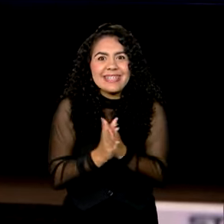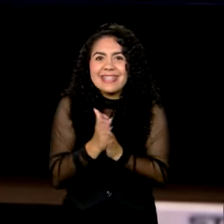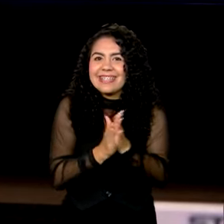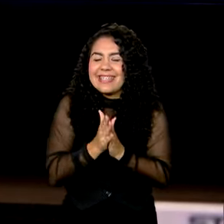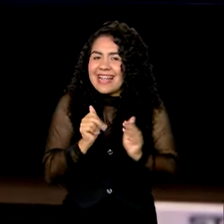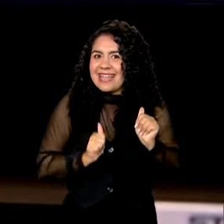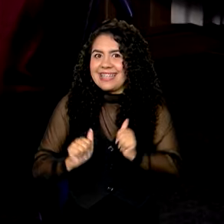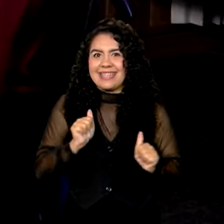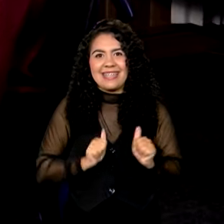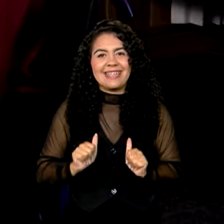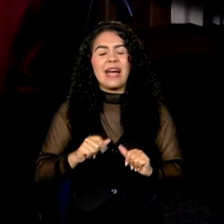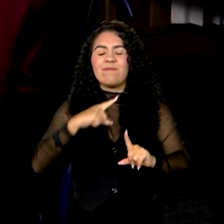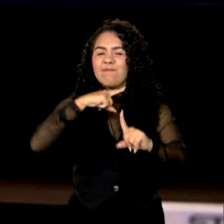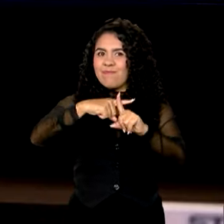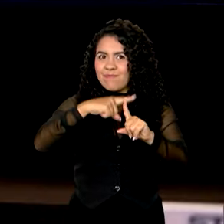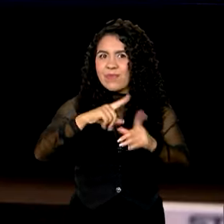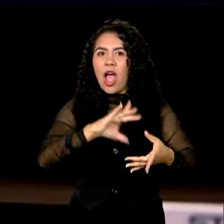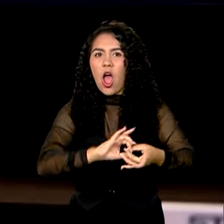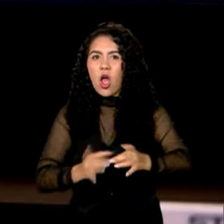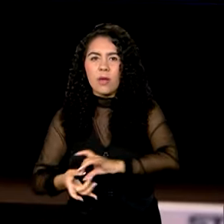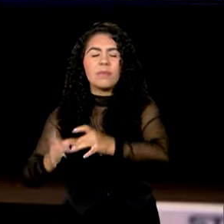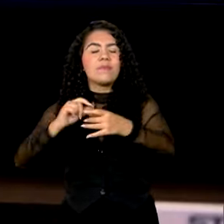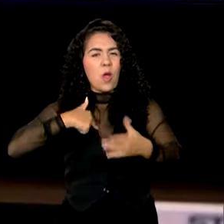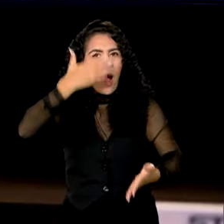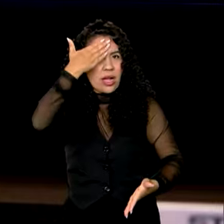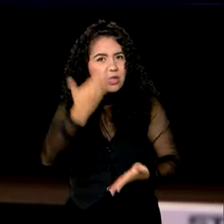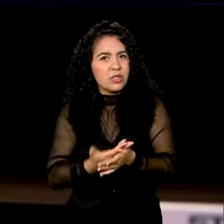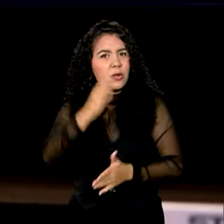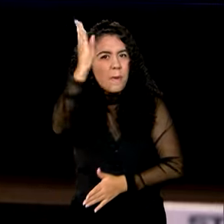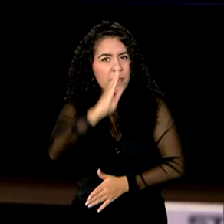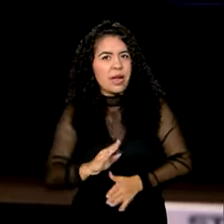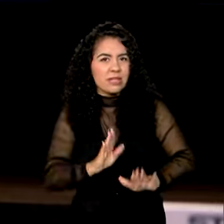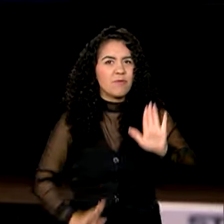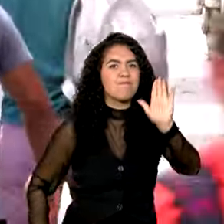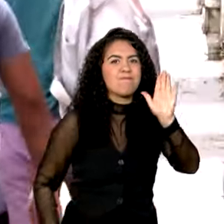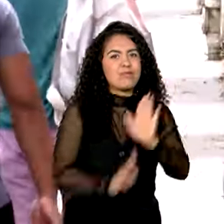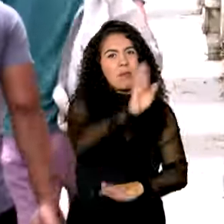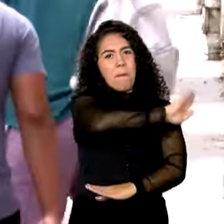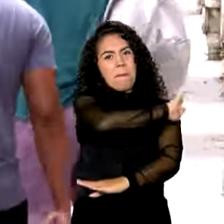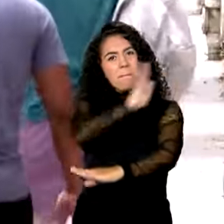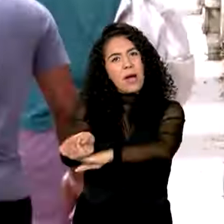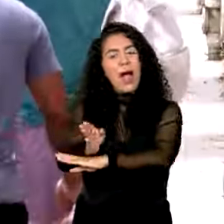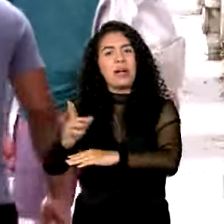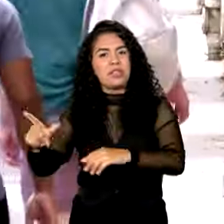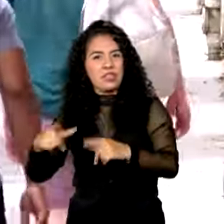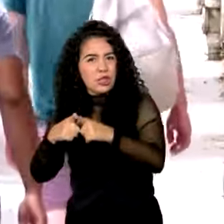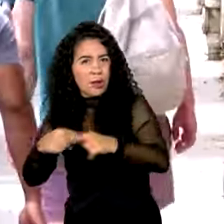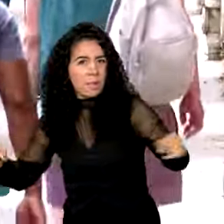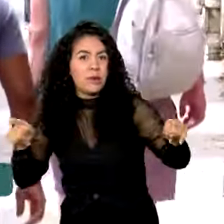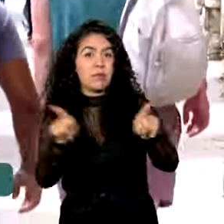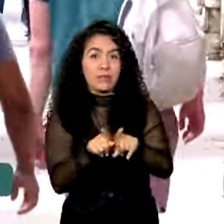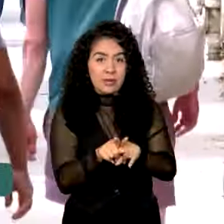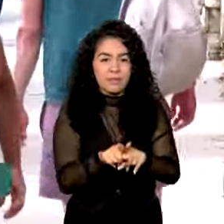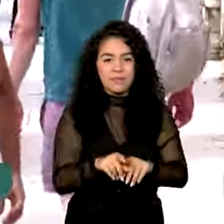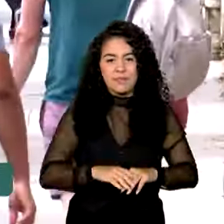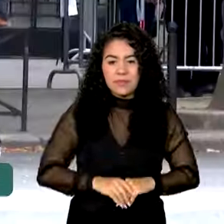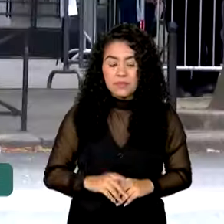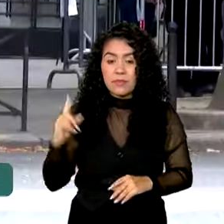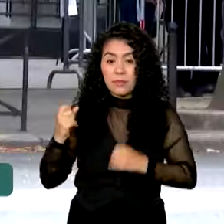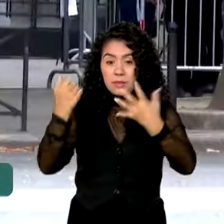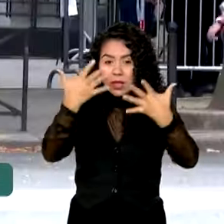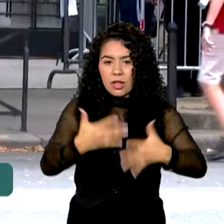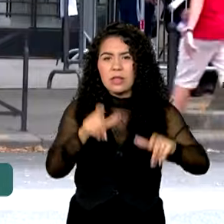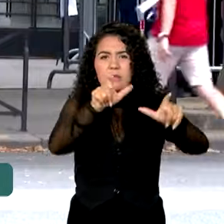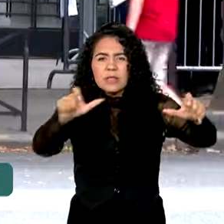positiva em relação às Olimpíadas. Eu acho que o Brasil vai bater o recorde do Japão e do Brasil. Paris também marca o retorno dos torcedores